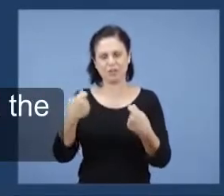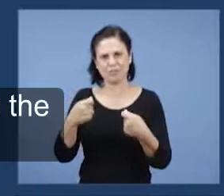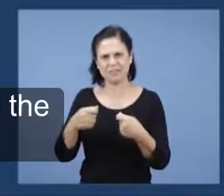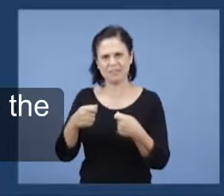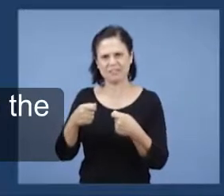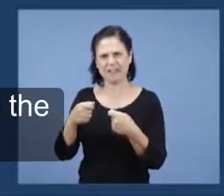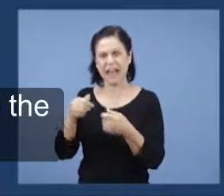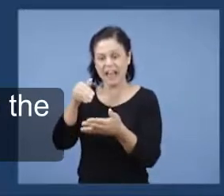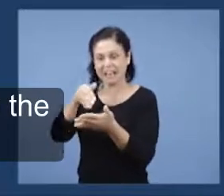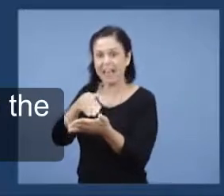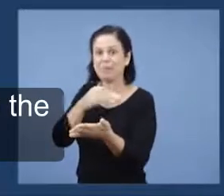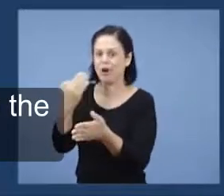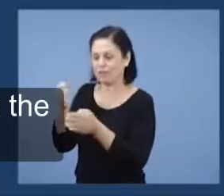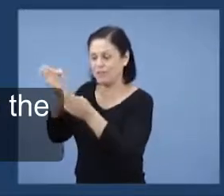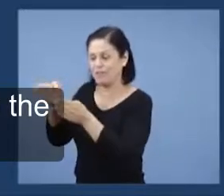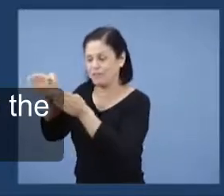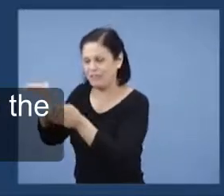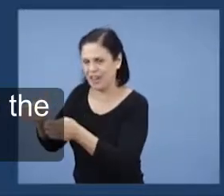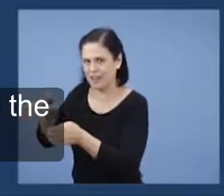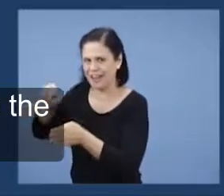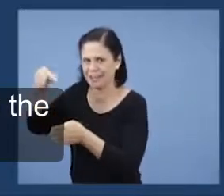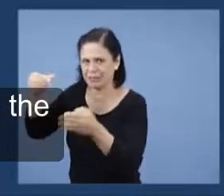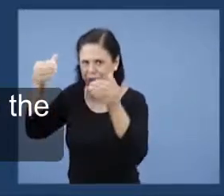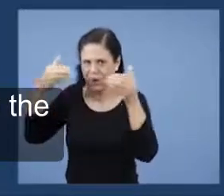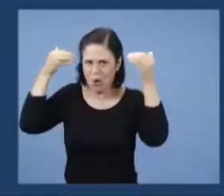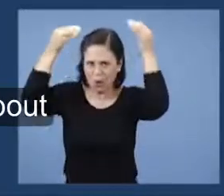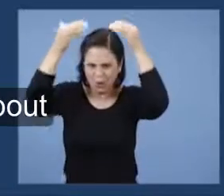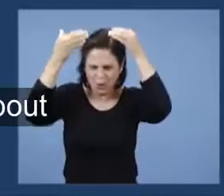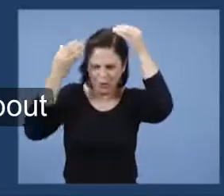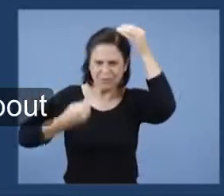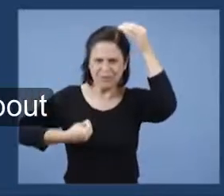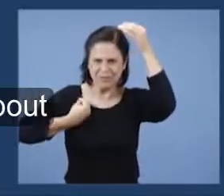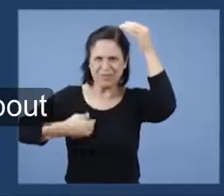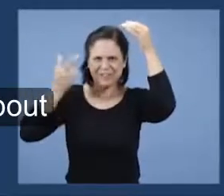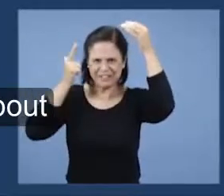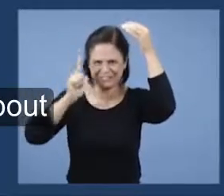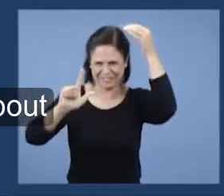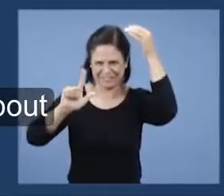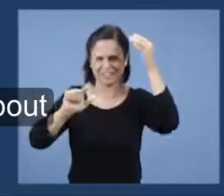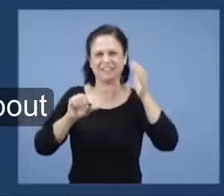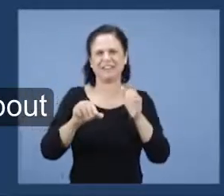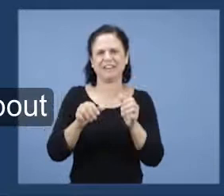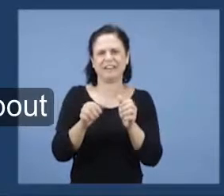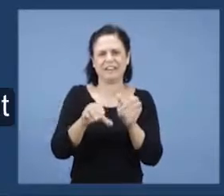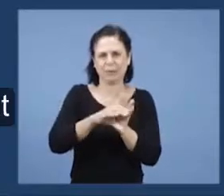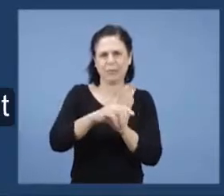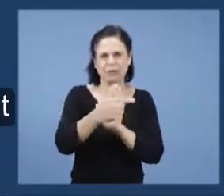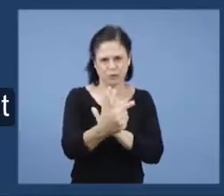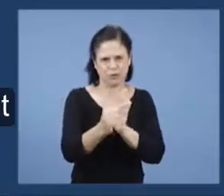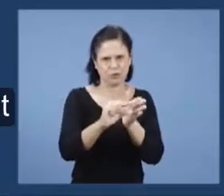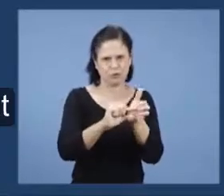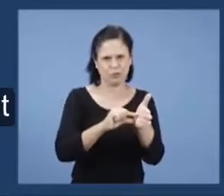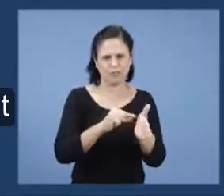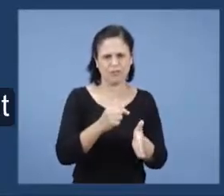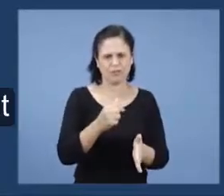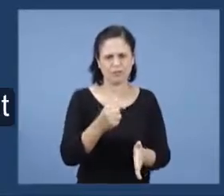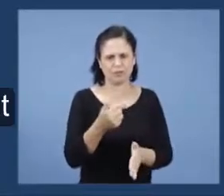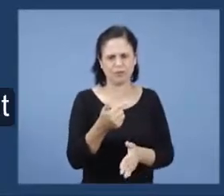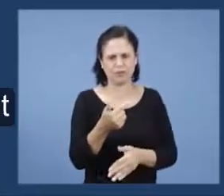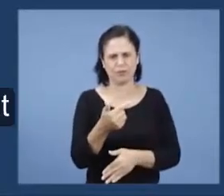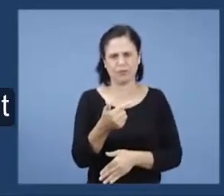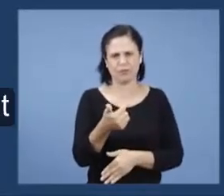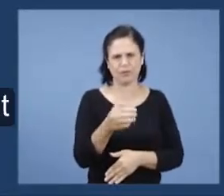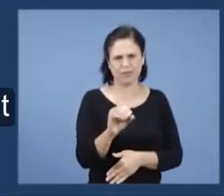até a morte e dar-te-ei a coroa da vida. Está no versículo 10 do capítulo 2, que fala sobre a morte, mas